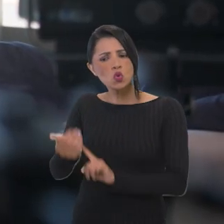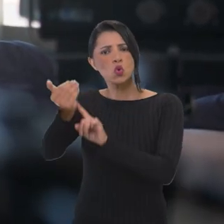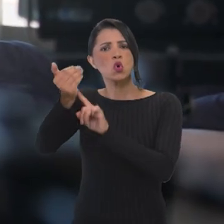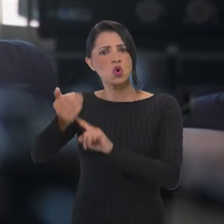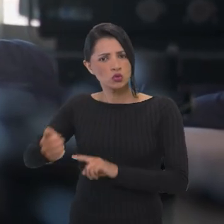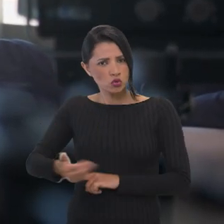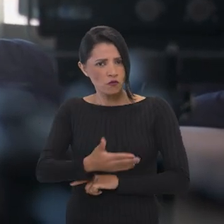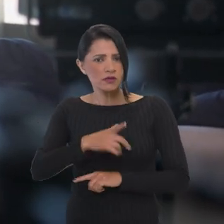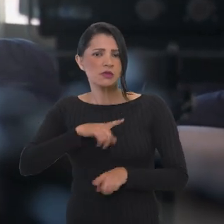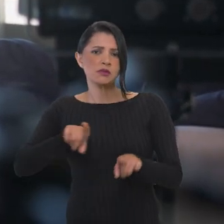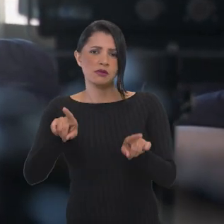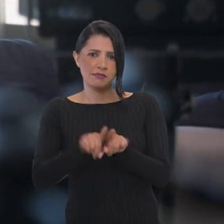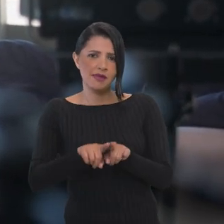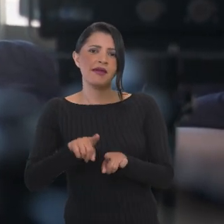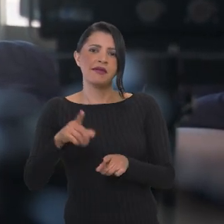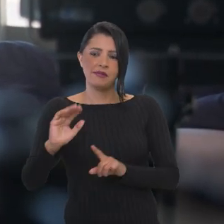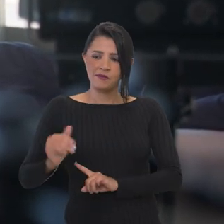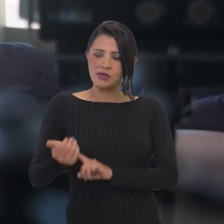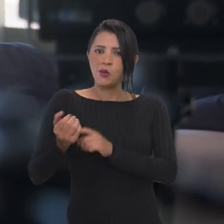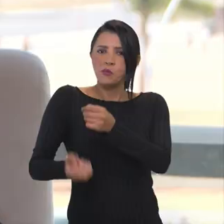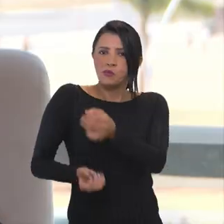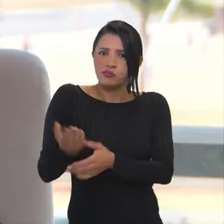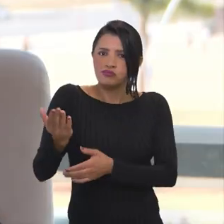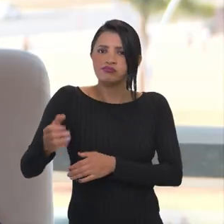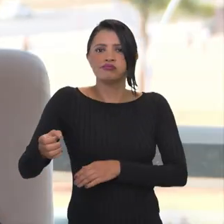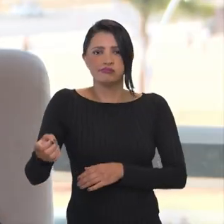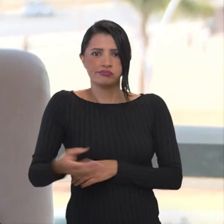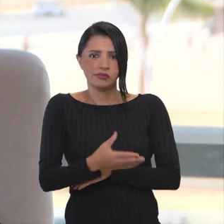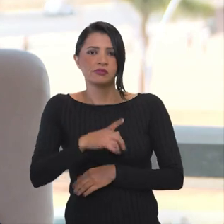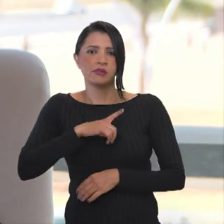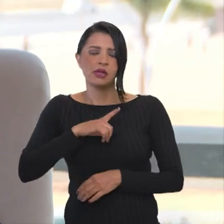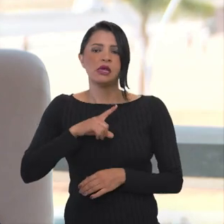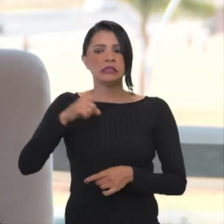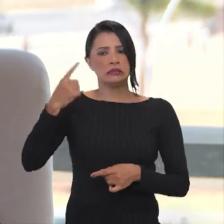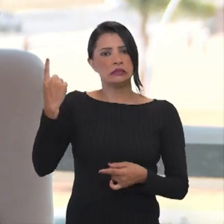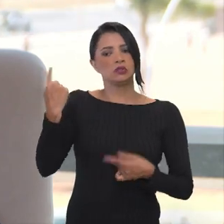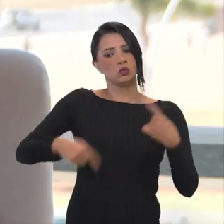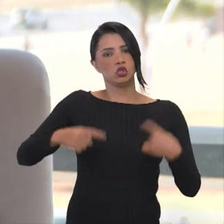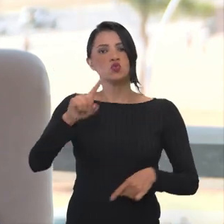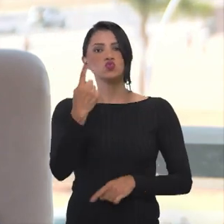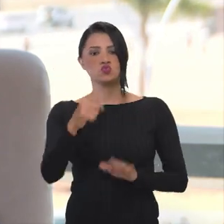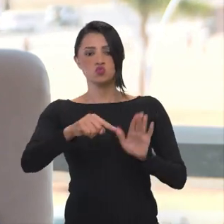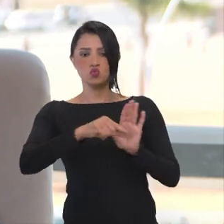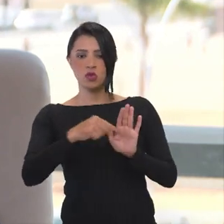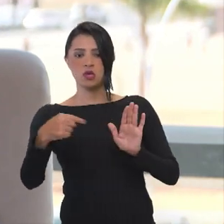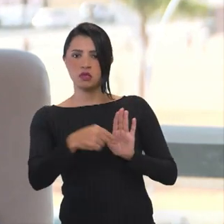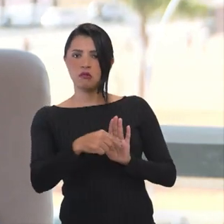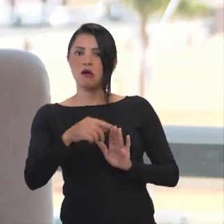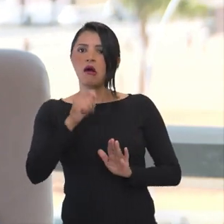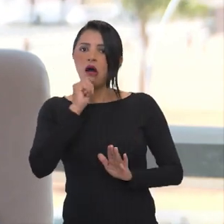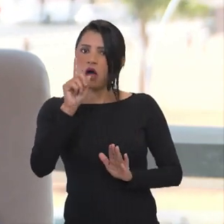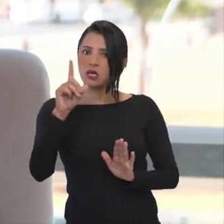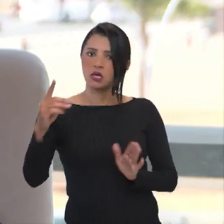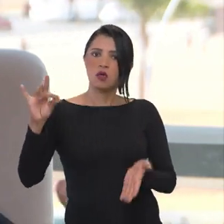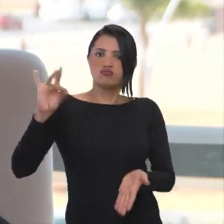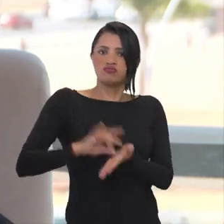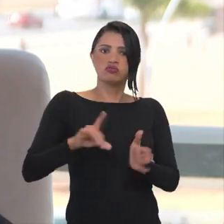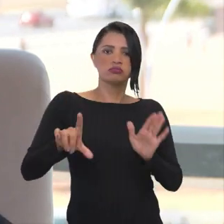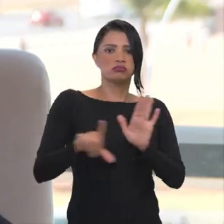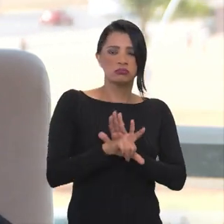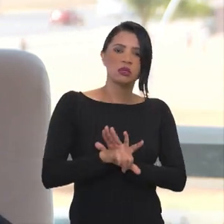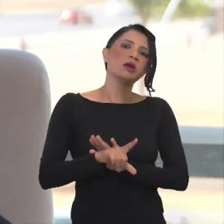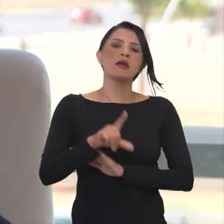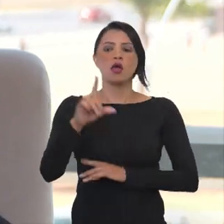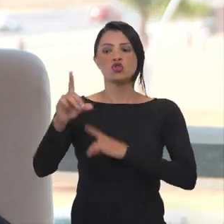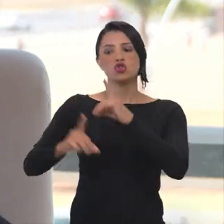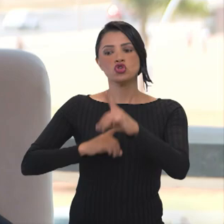inovação também. E a inovação produtiva. A gente está discutindo um item da nova lei de licitações que ainda não foi regulamentado, que é chamado